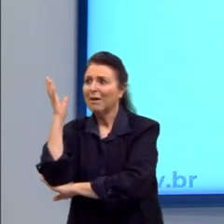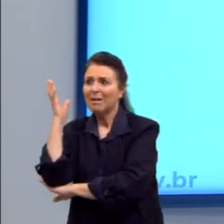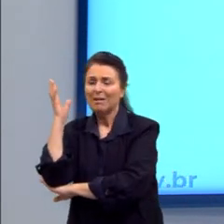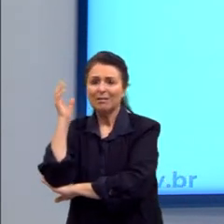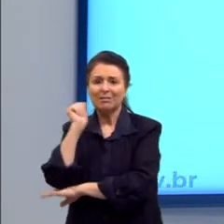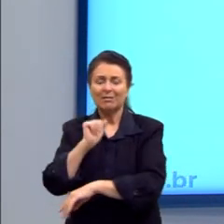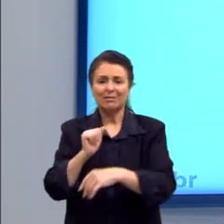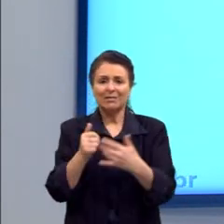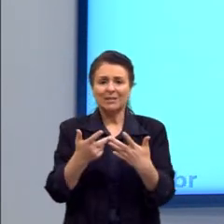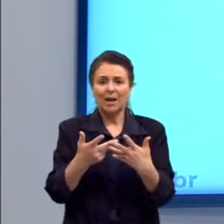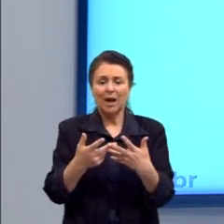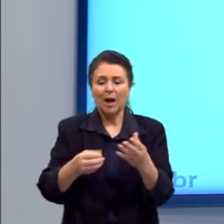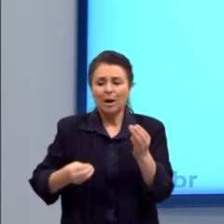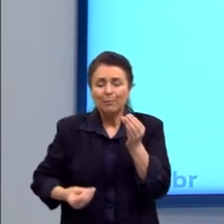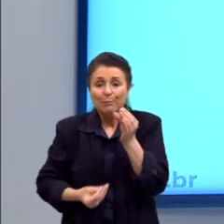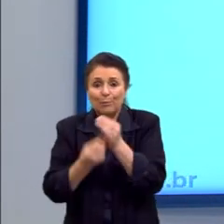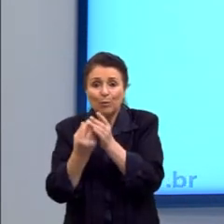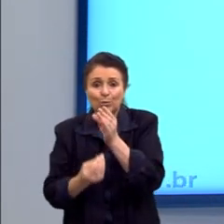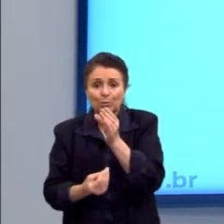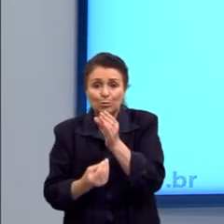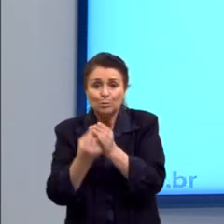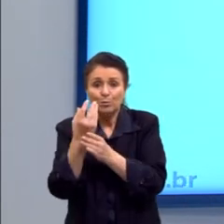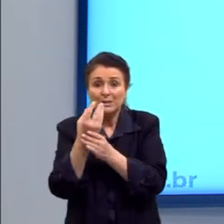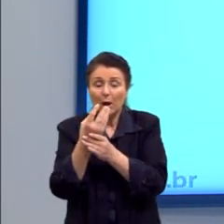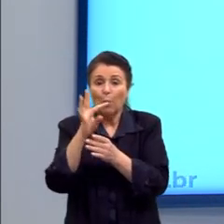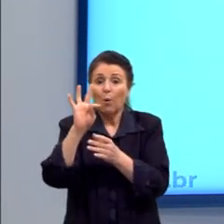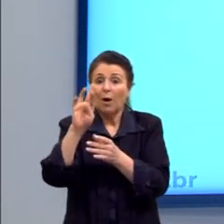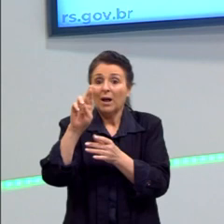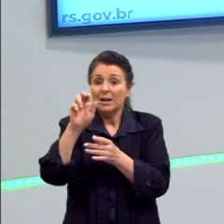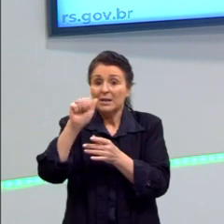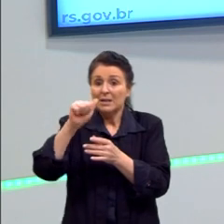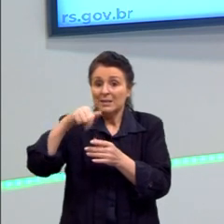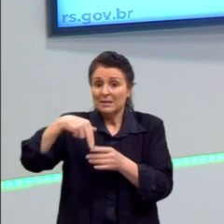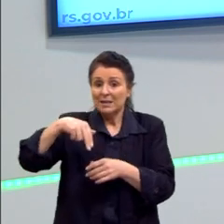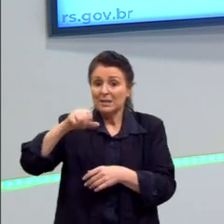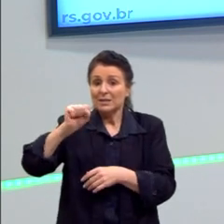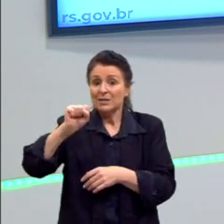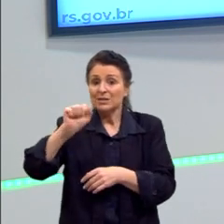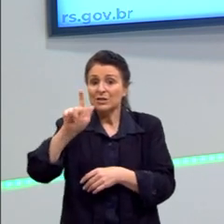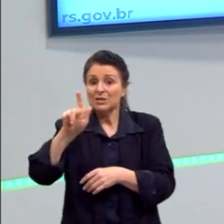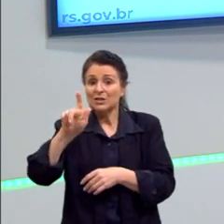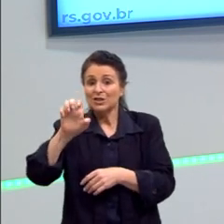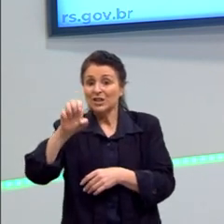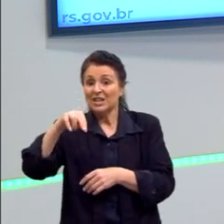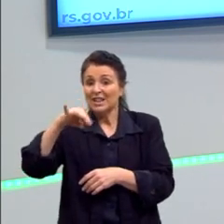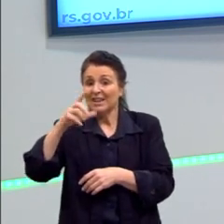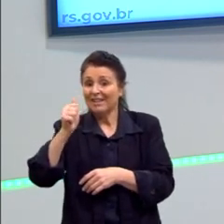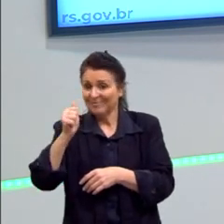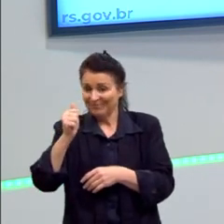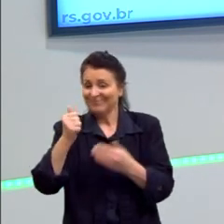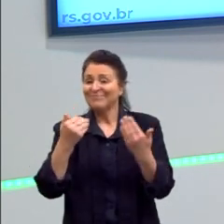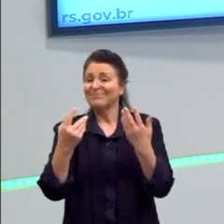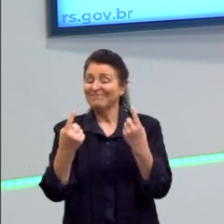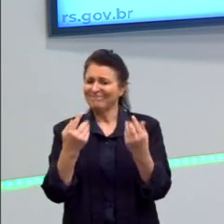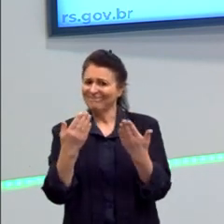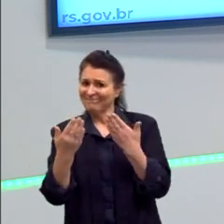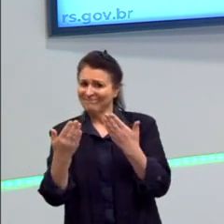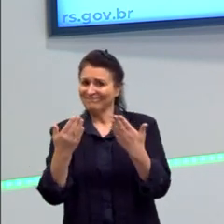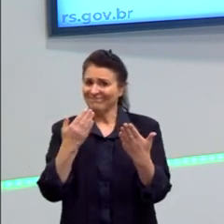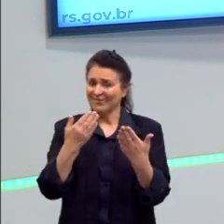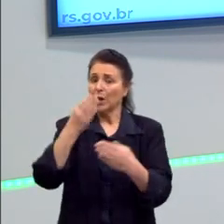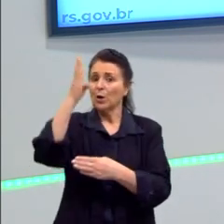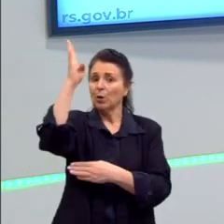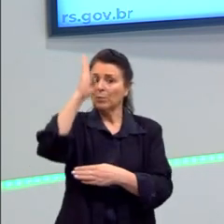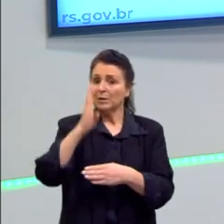a nossa produção transgênica ou não, mas ela é muito questionada. Então, o Brasil, as nossas